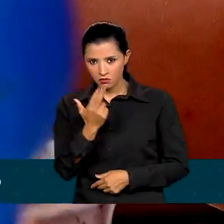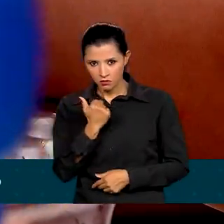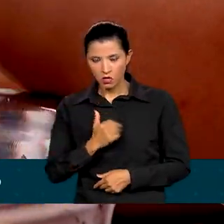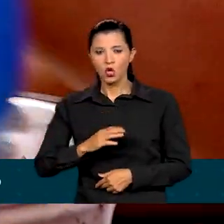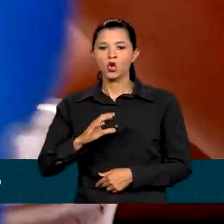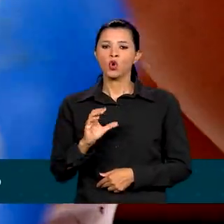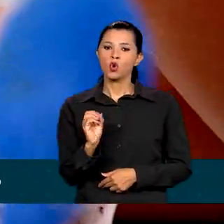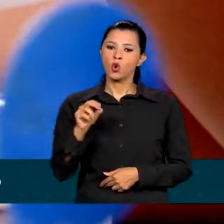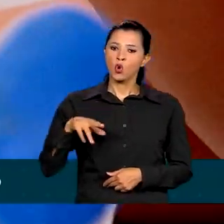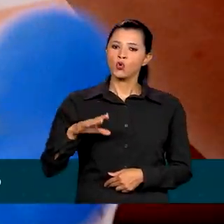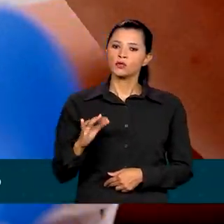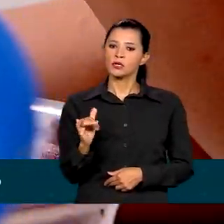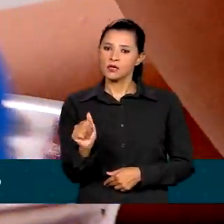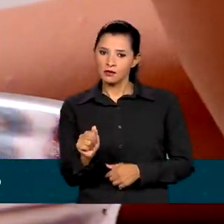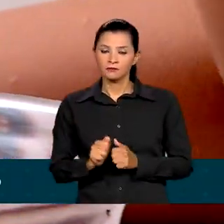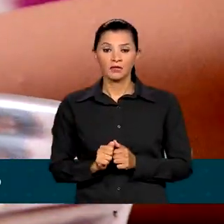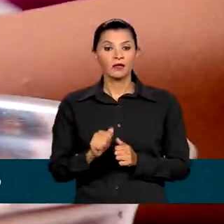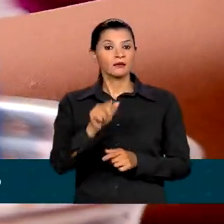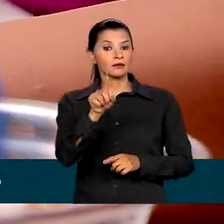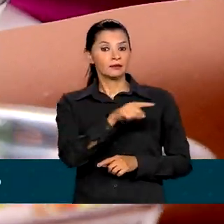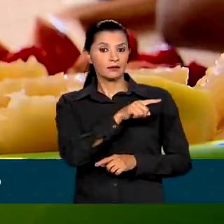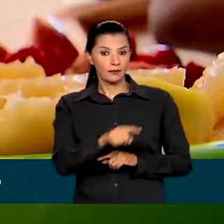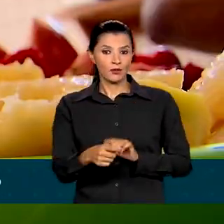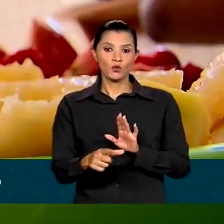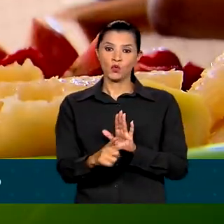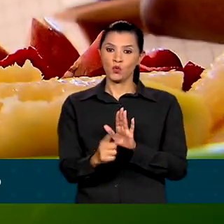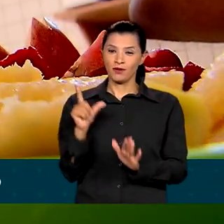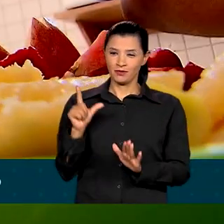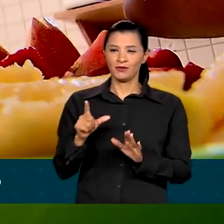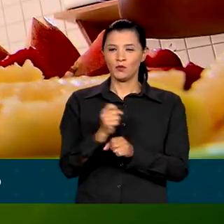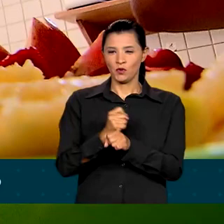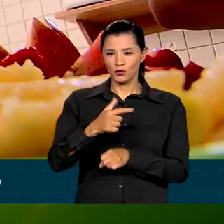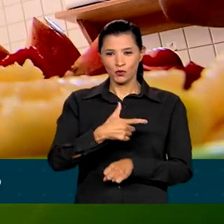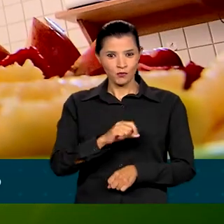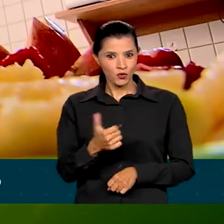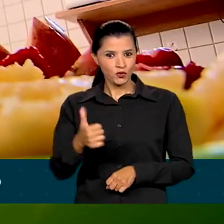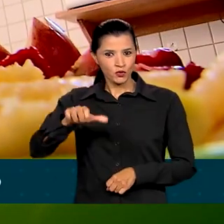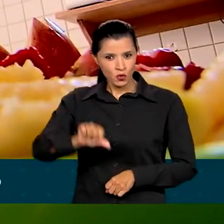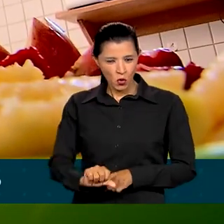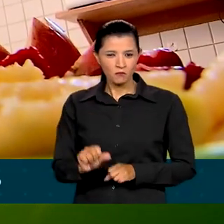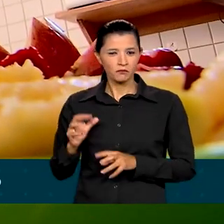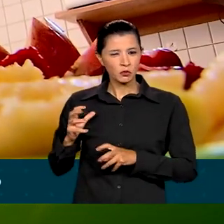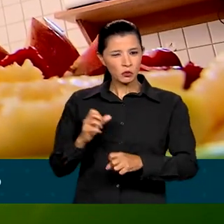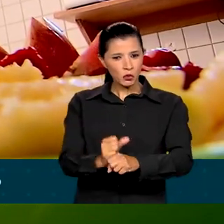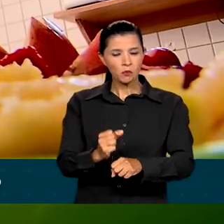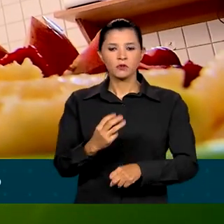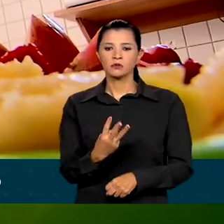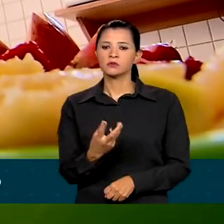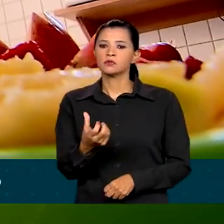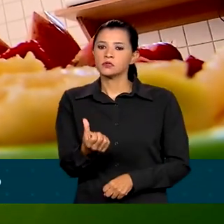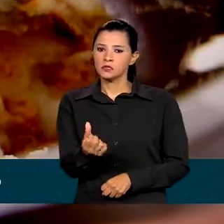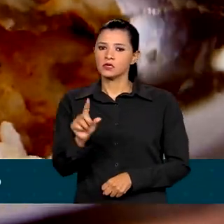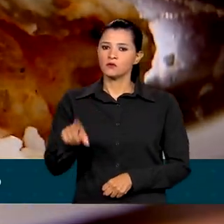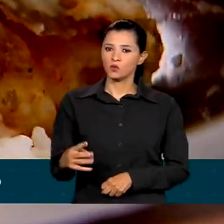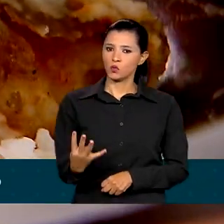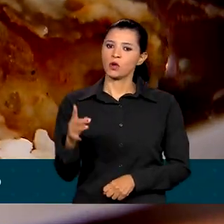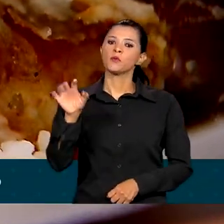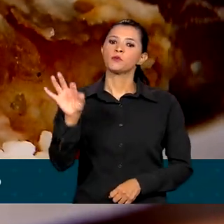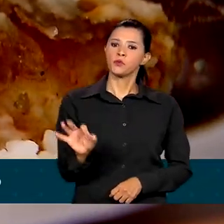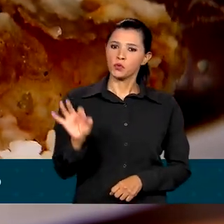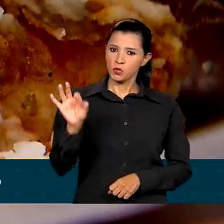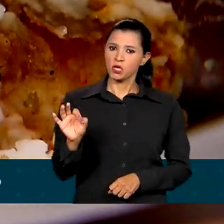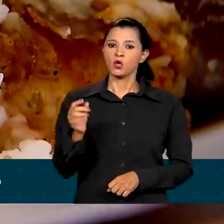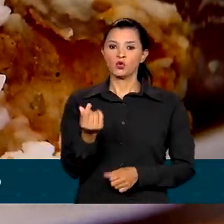Concea, extinto em 2019. O reajuste médio de 36,4% nos